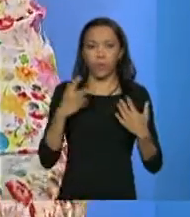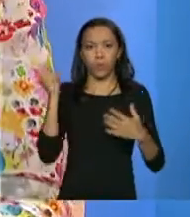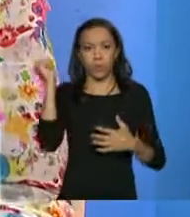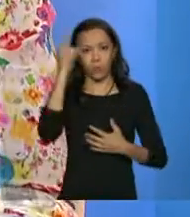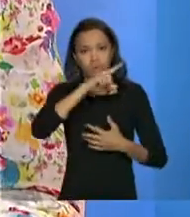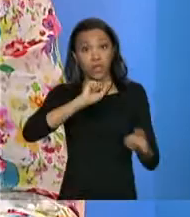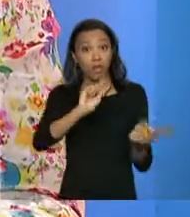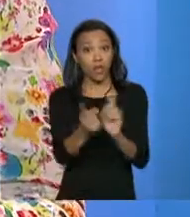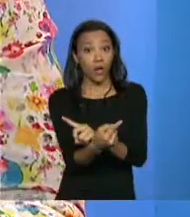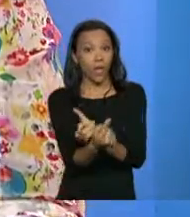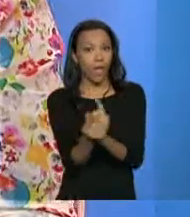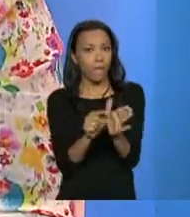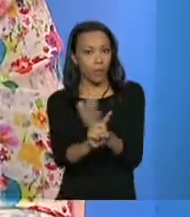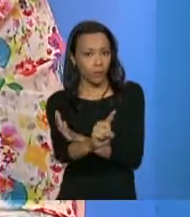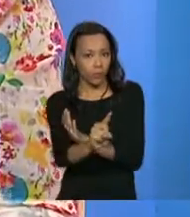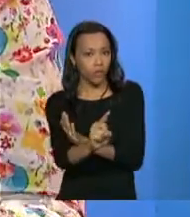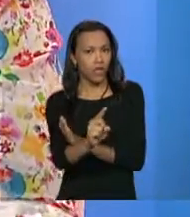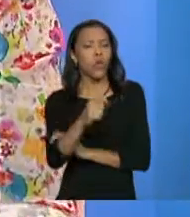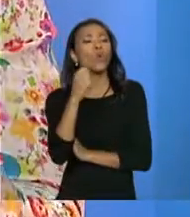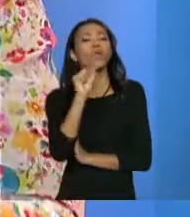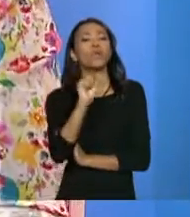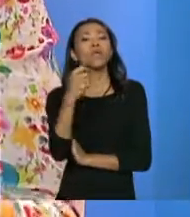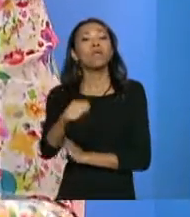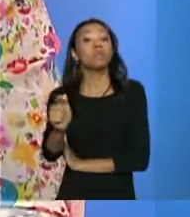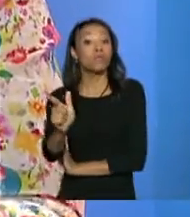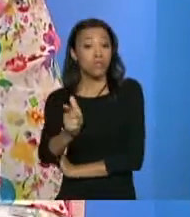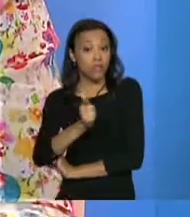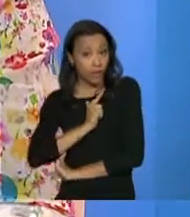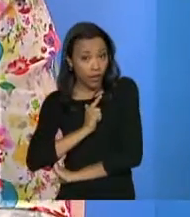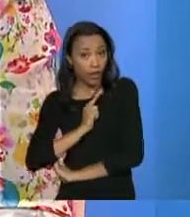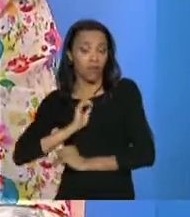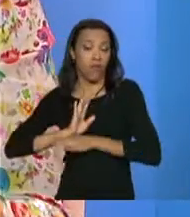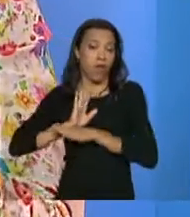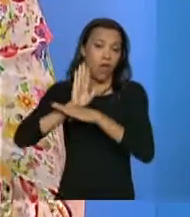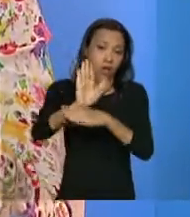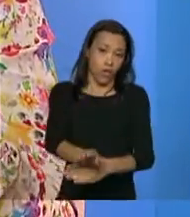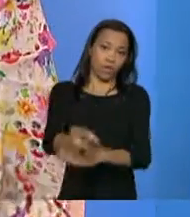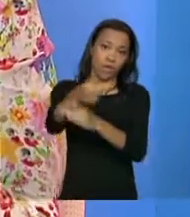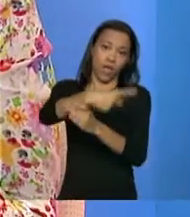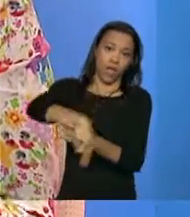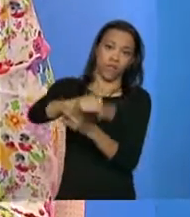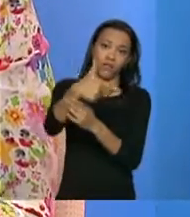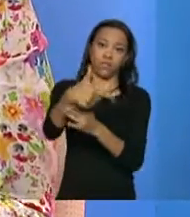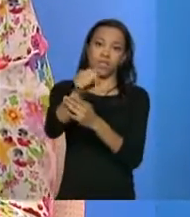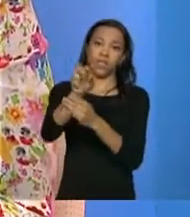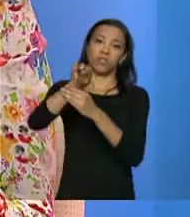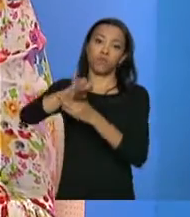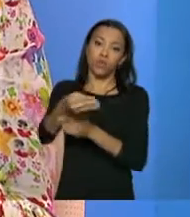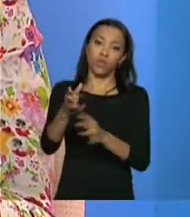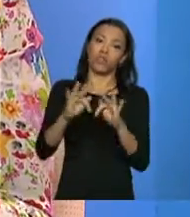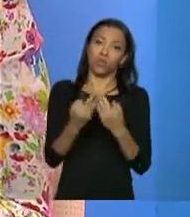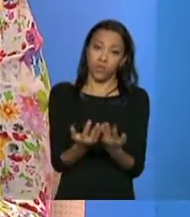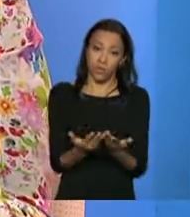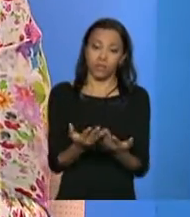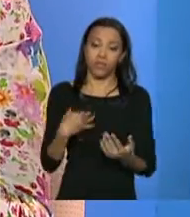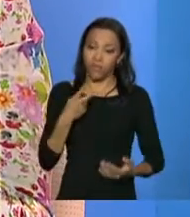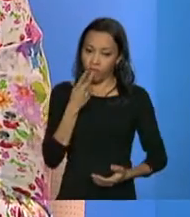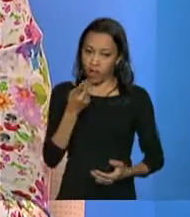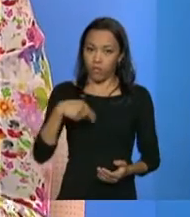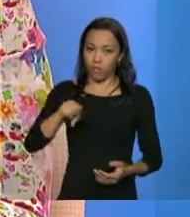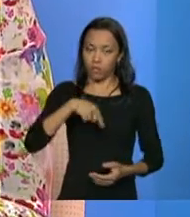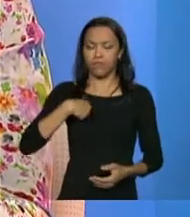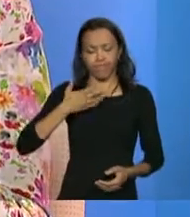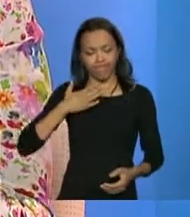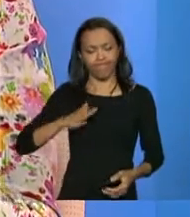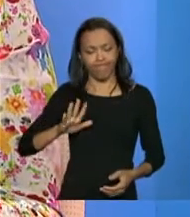ser inversa, o que nós precisamos ter para dar conta dessas 27 milhões de famílias? A gente pode garantir para vocês, telespectadores, que